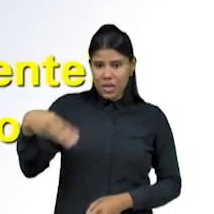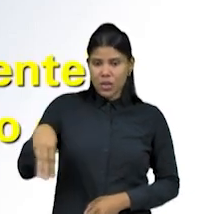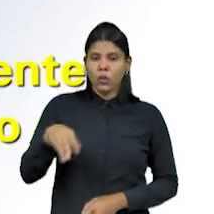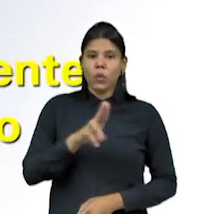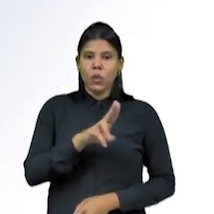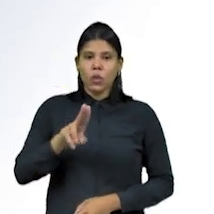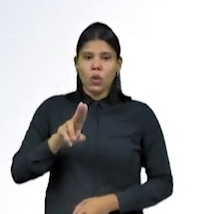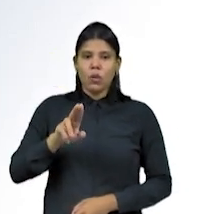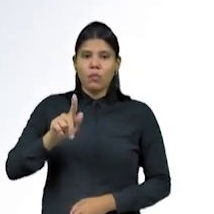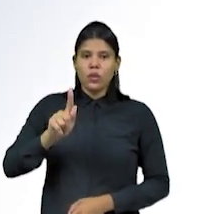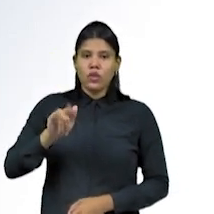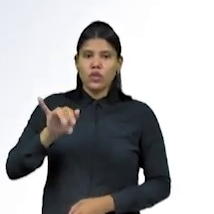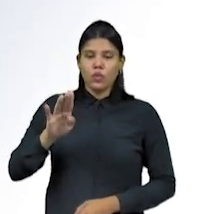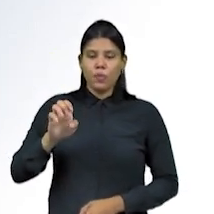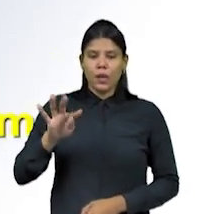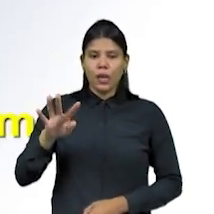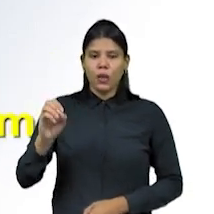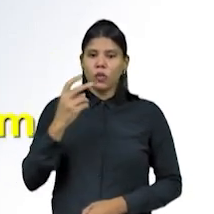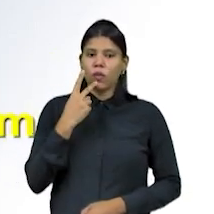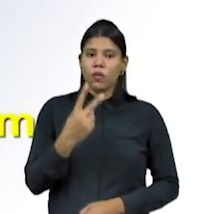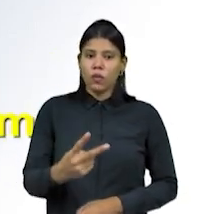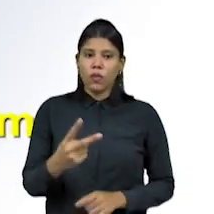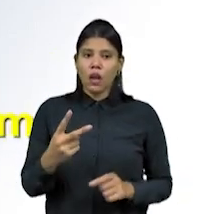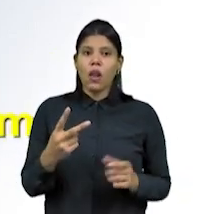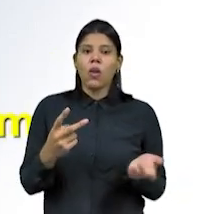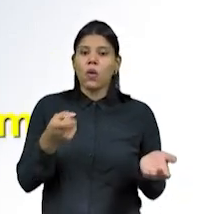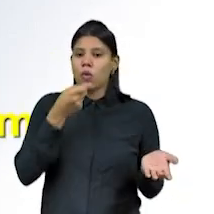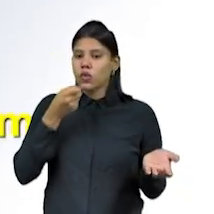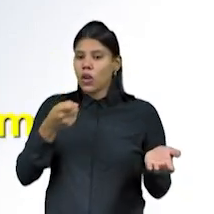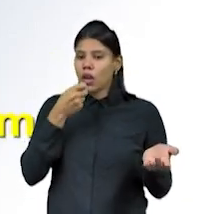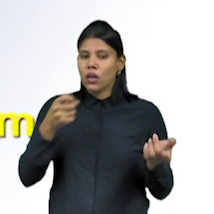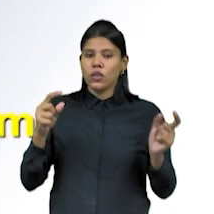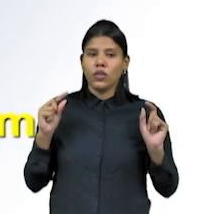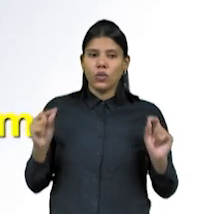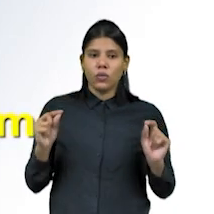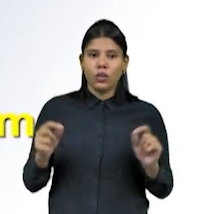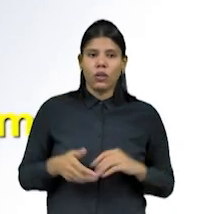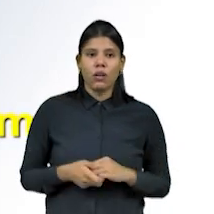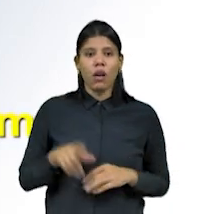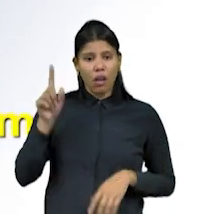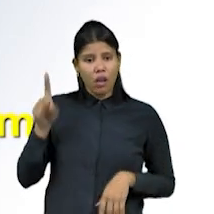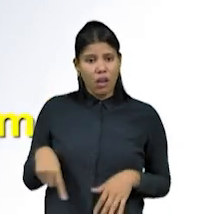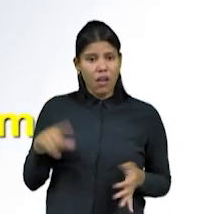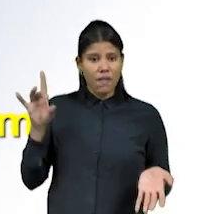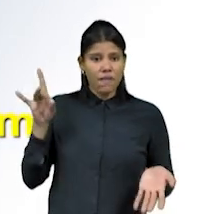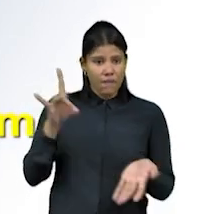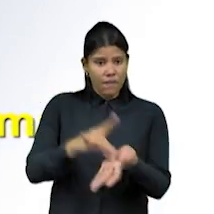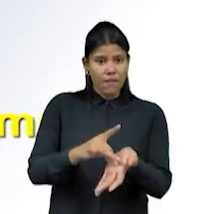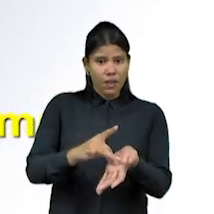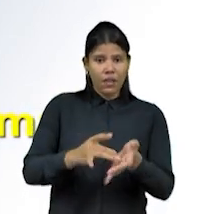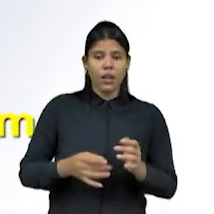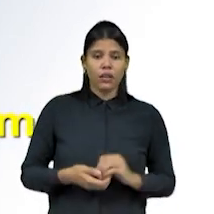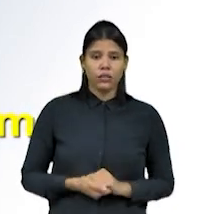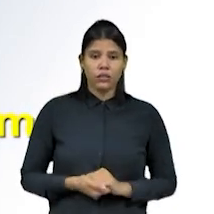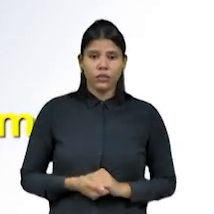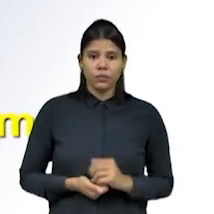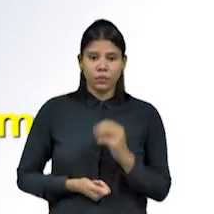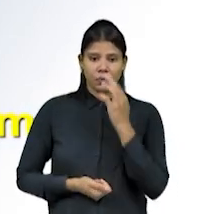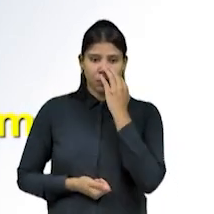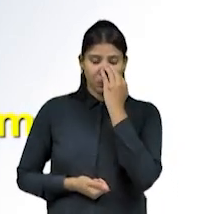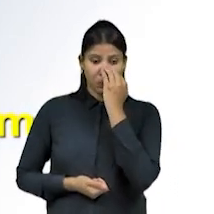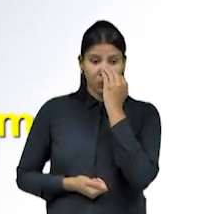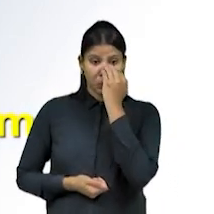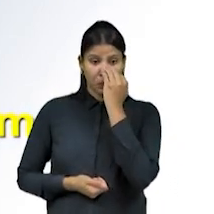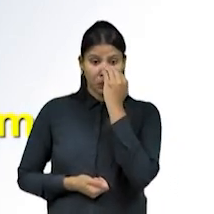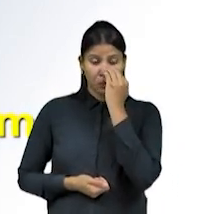do PSDB, afirmou ao jornalista que eram verídicas aquelas informações. No áudio, o